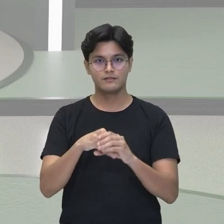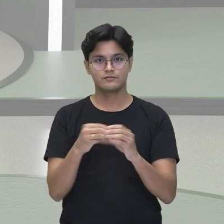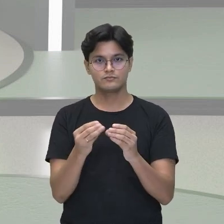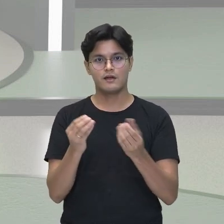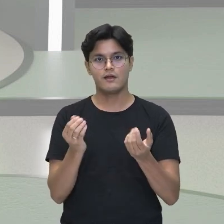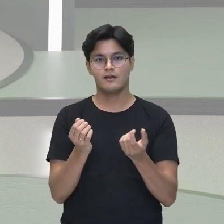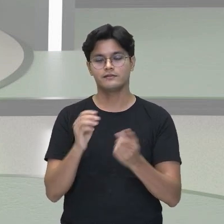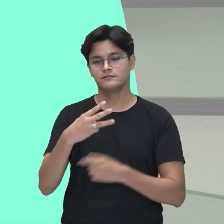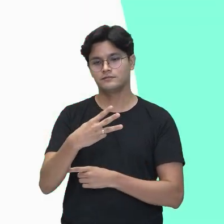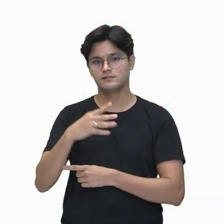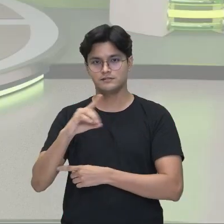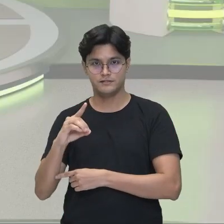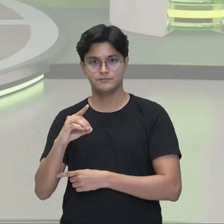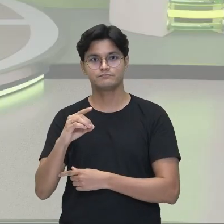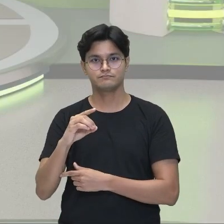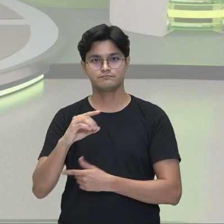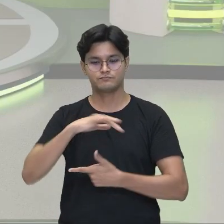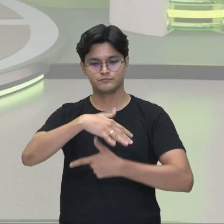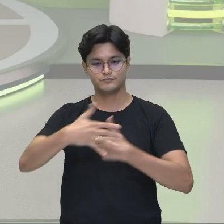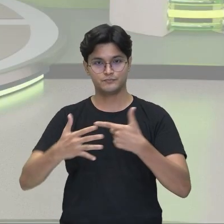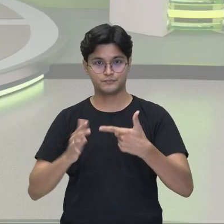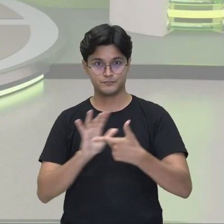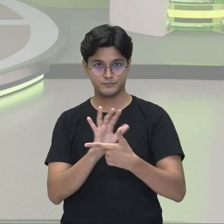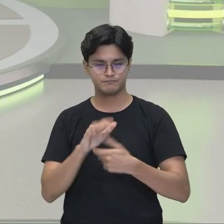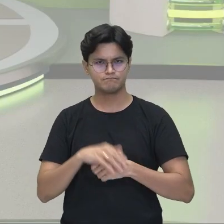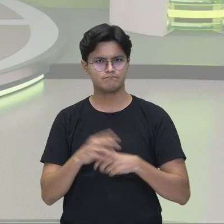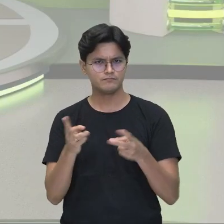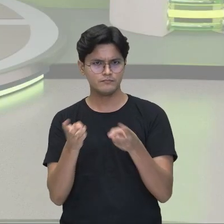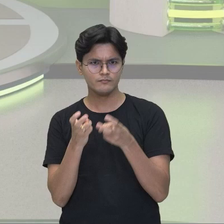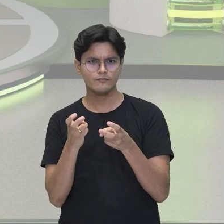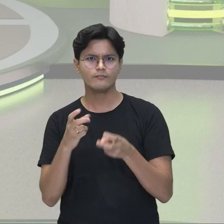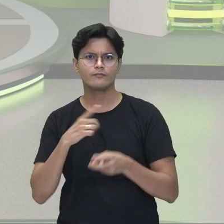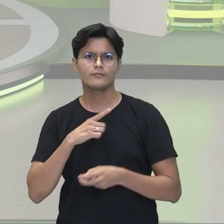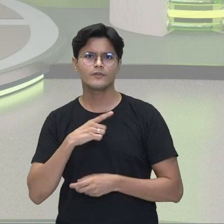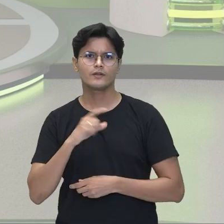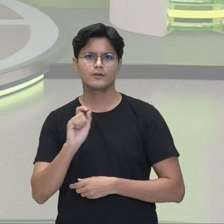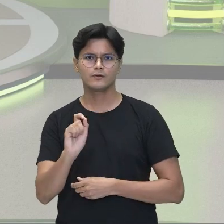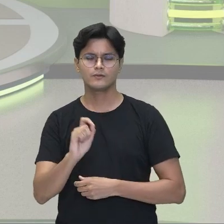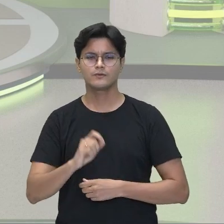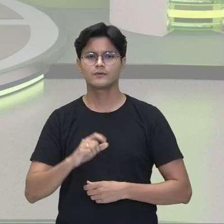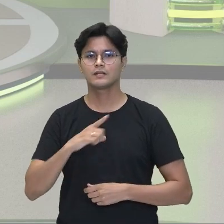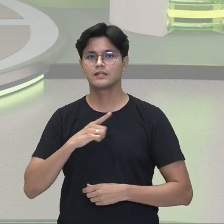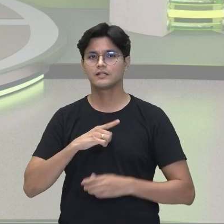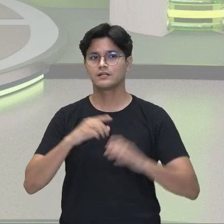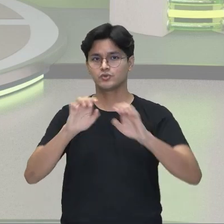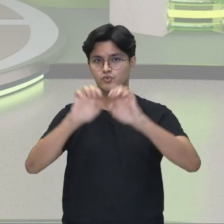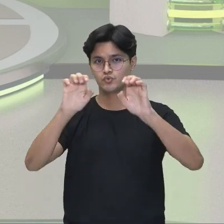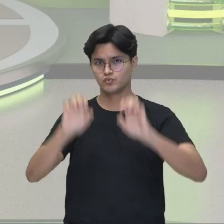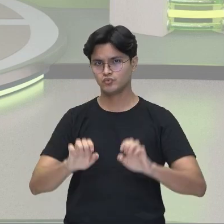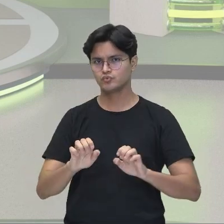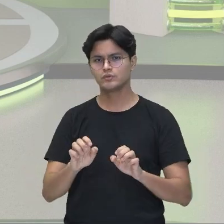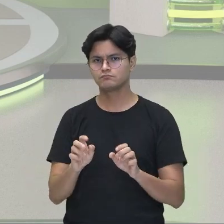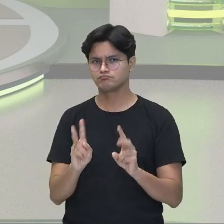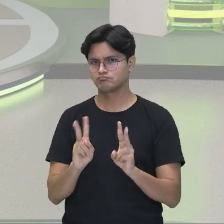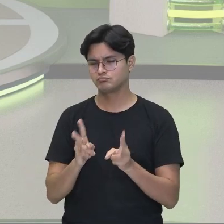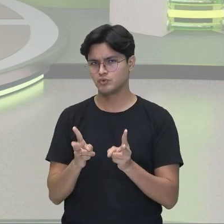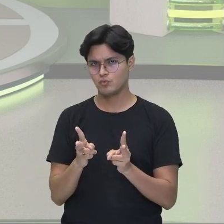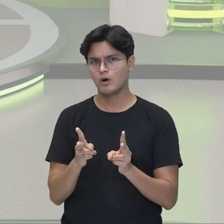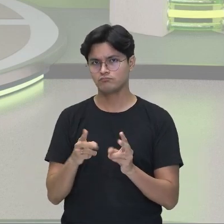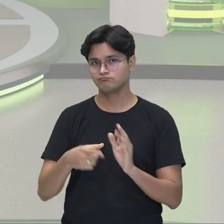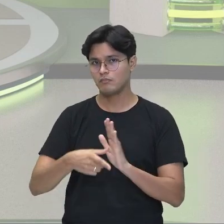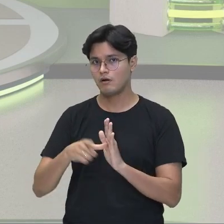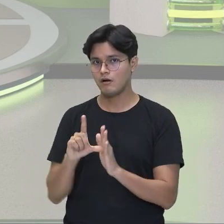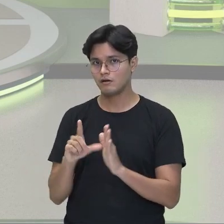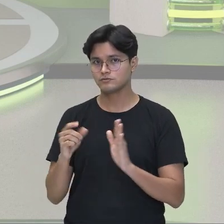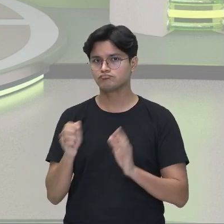Observem aqui comigo. Olha aqui, gente. Aqui eu tenho uma estrutura, é a mesma. É o